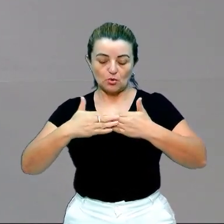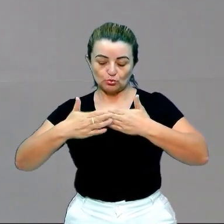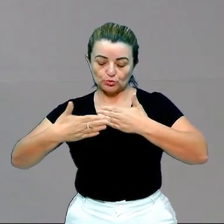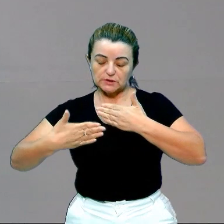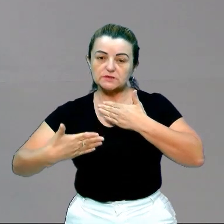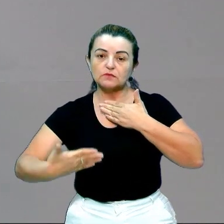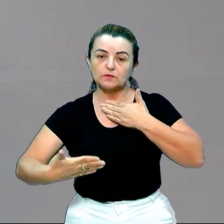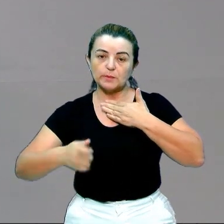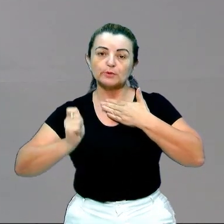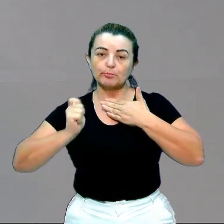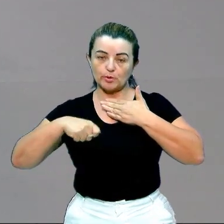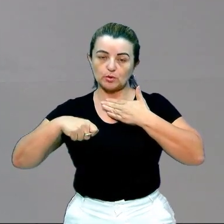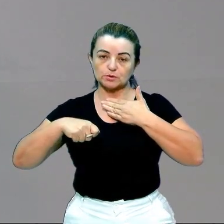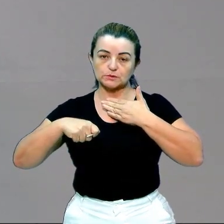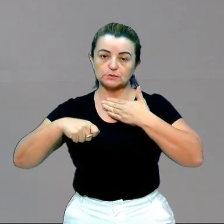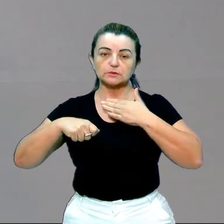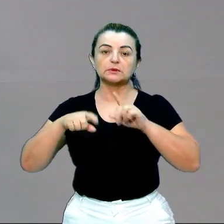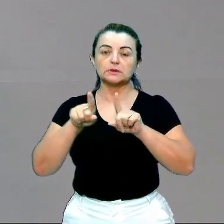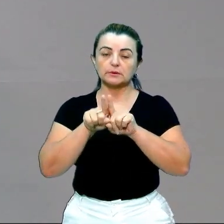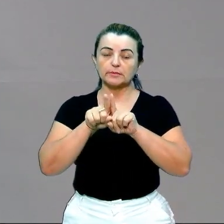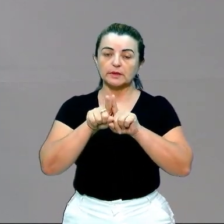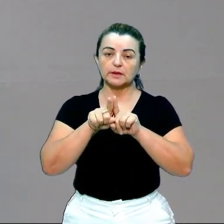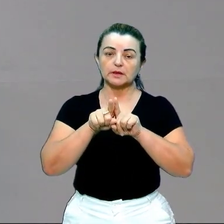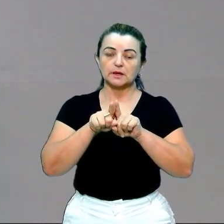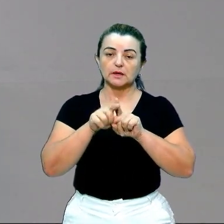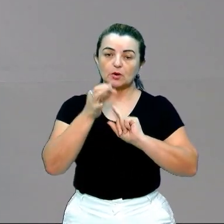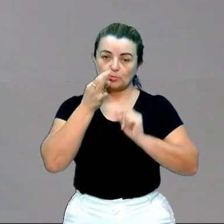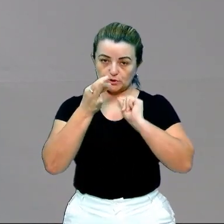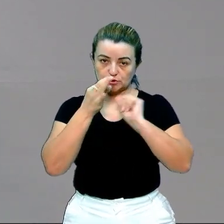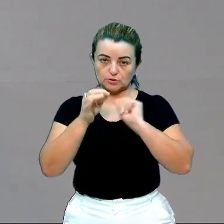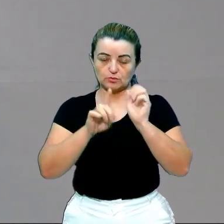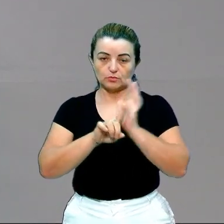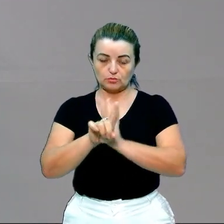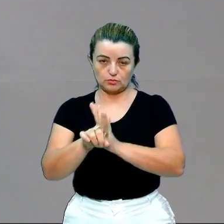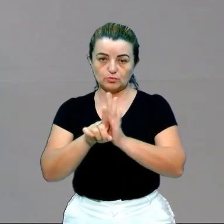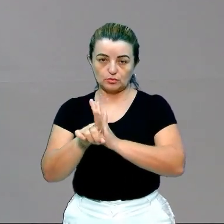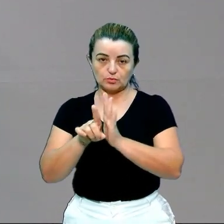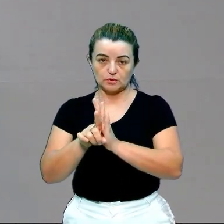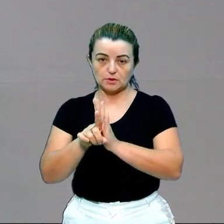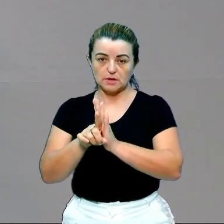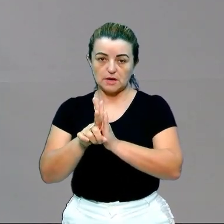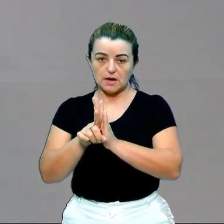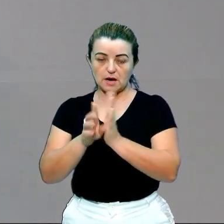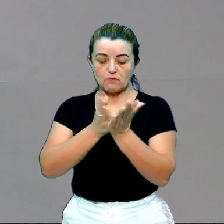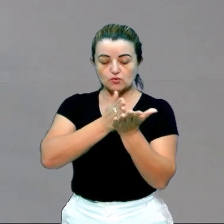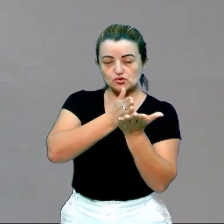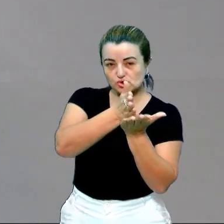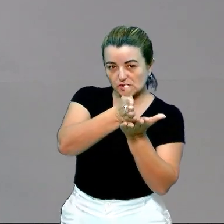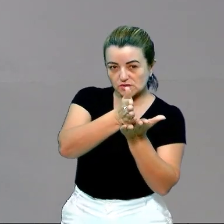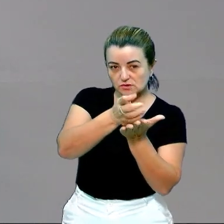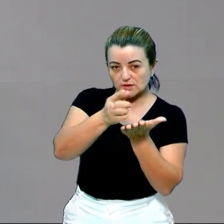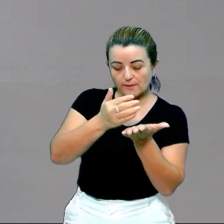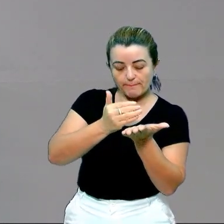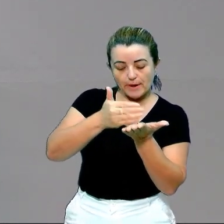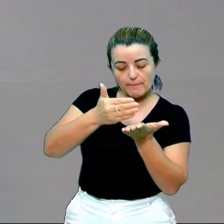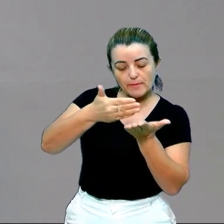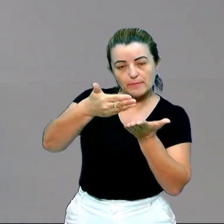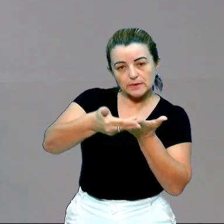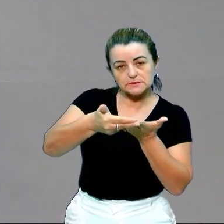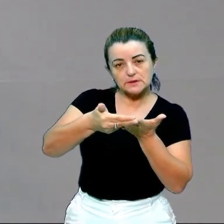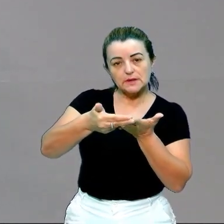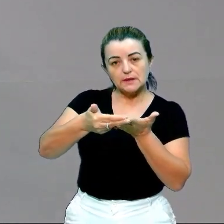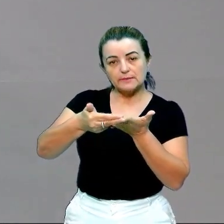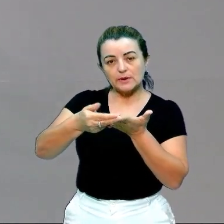propor um questionamento na introdução e aí eu vou direcionar o meu leitor, a pessoa que vai corrigir a minha